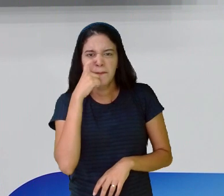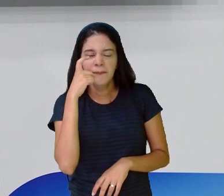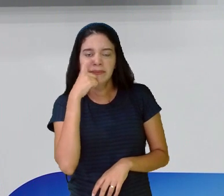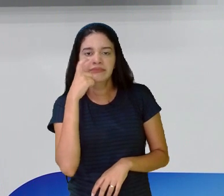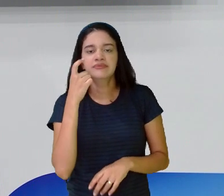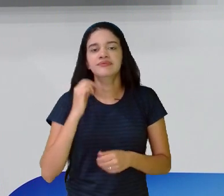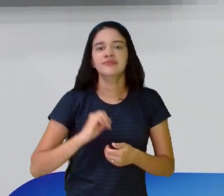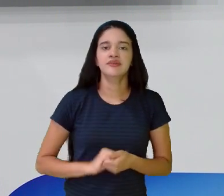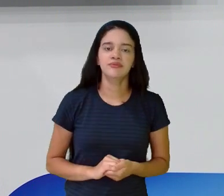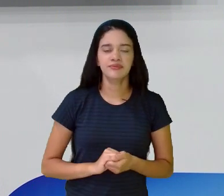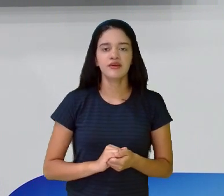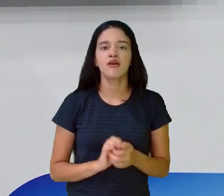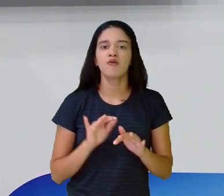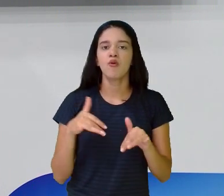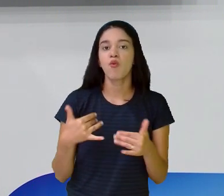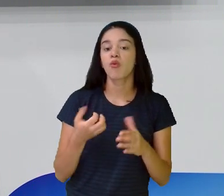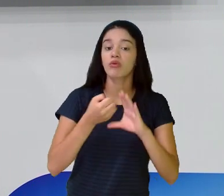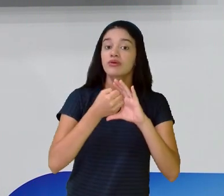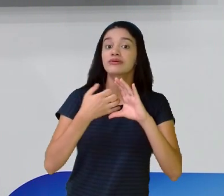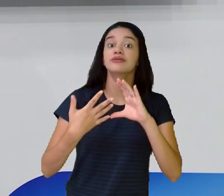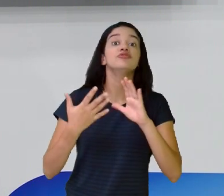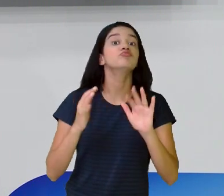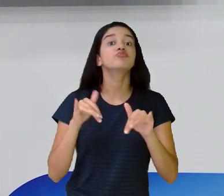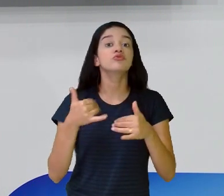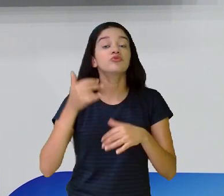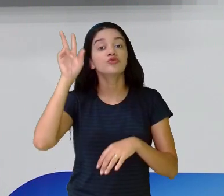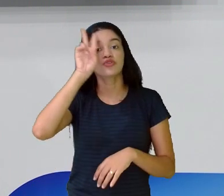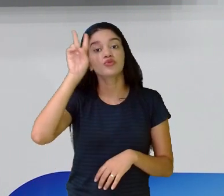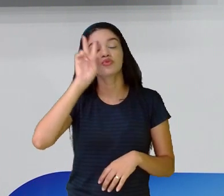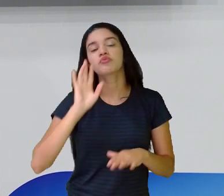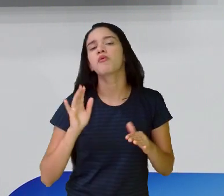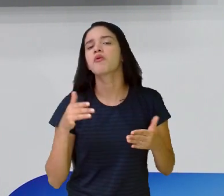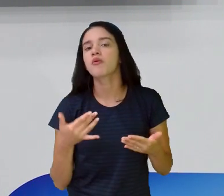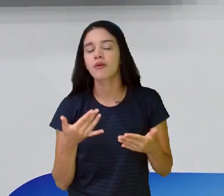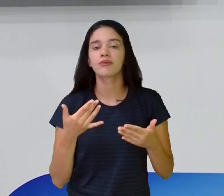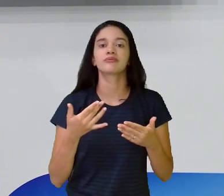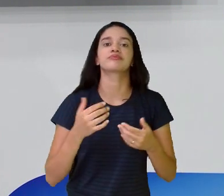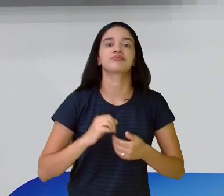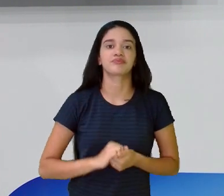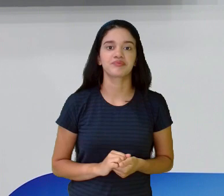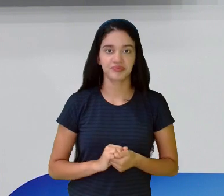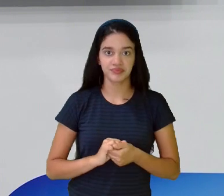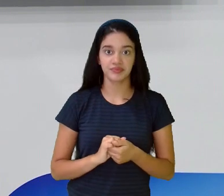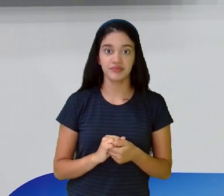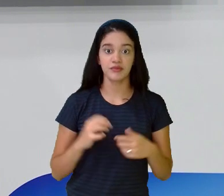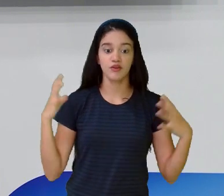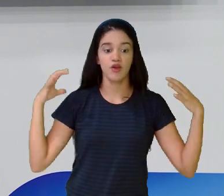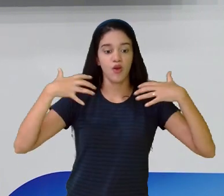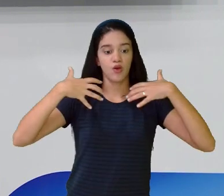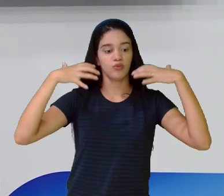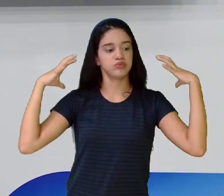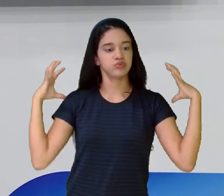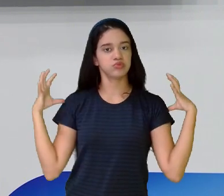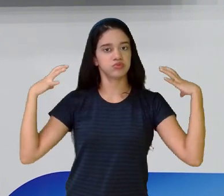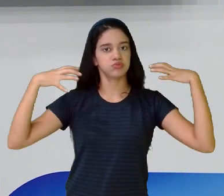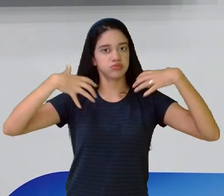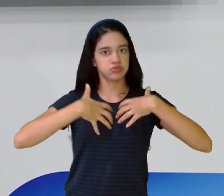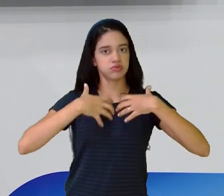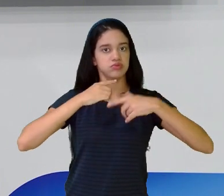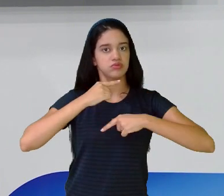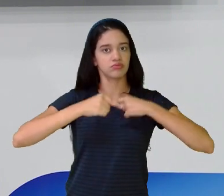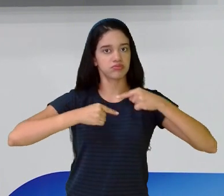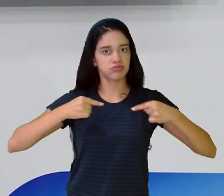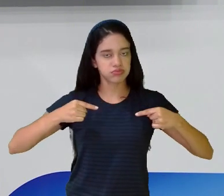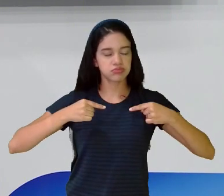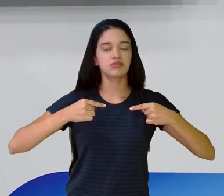quais histórias? Lembra? Branca de Neve. A Branca de Neve ali que